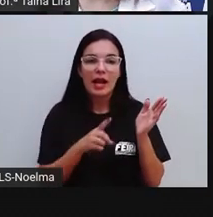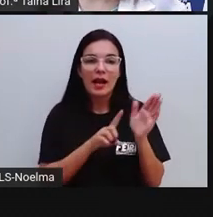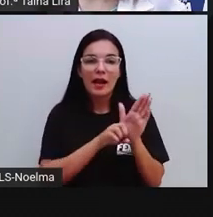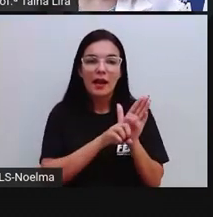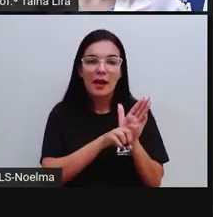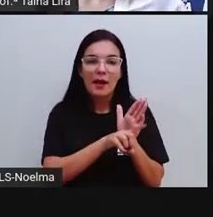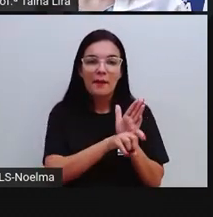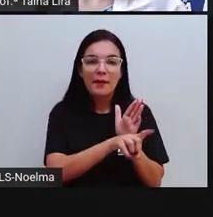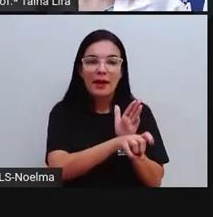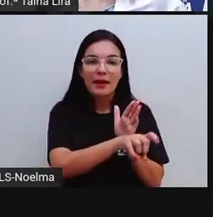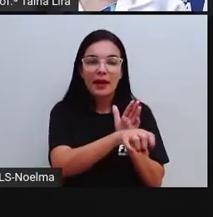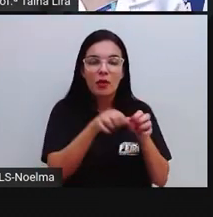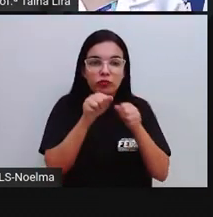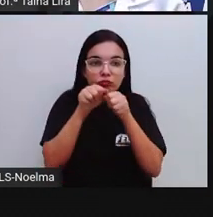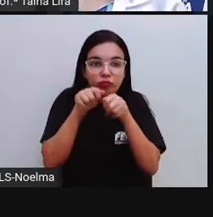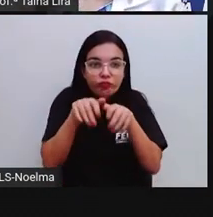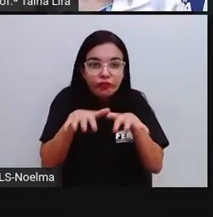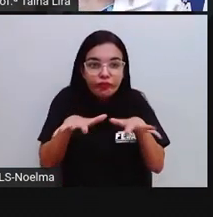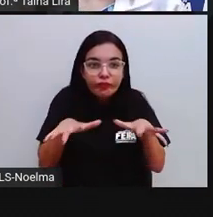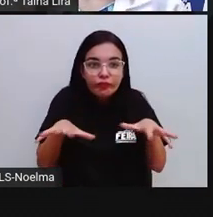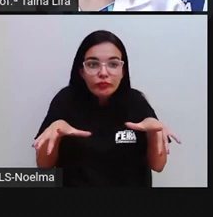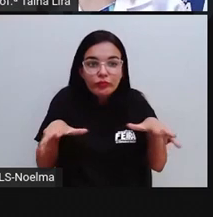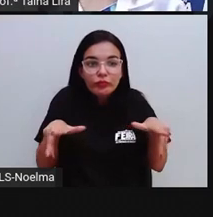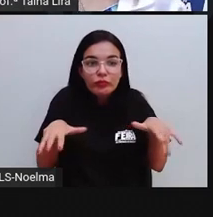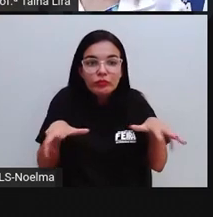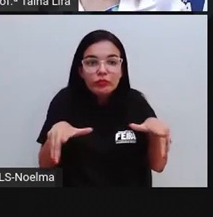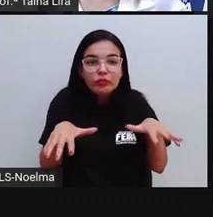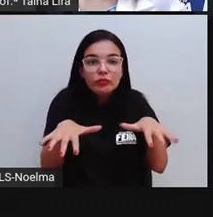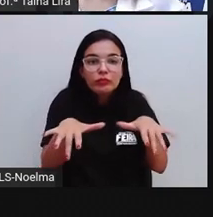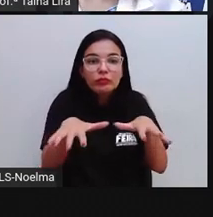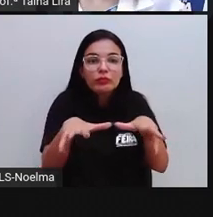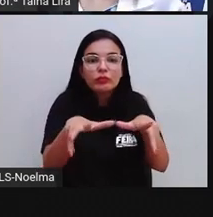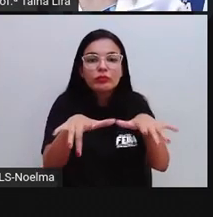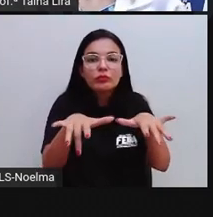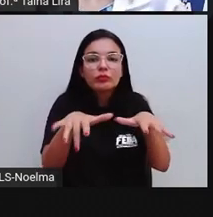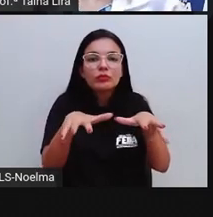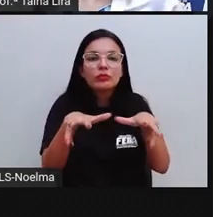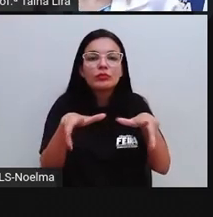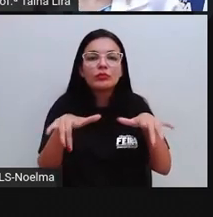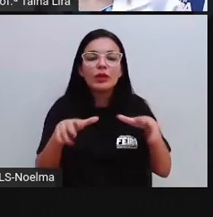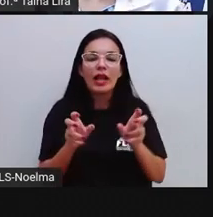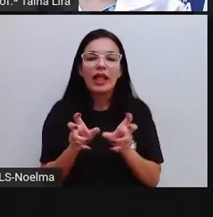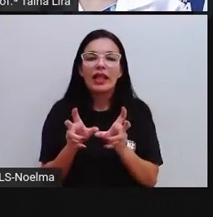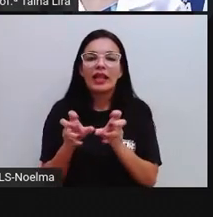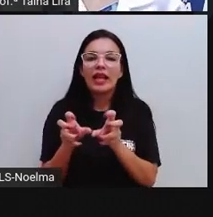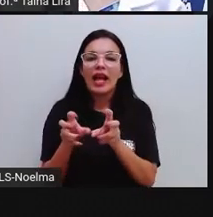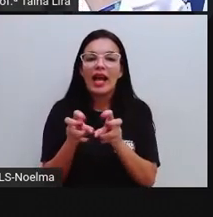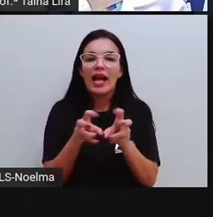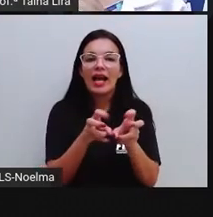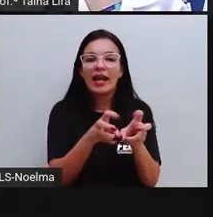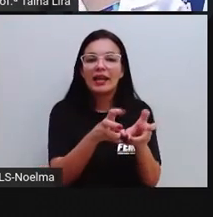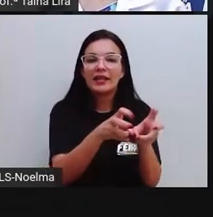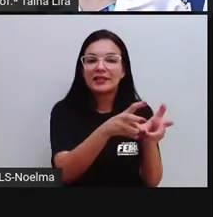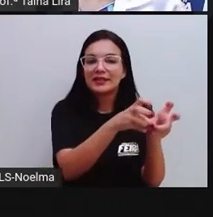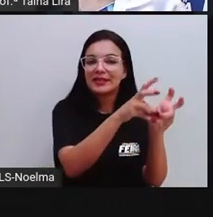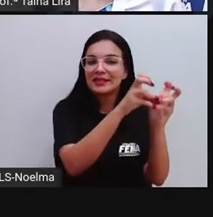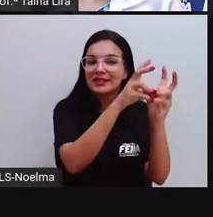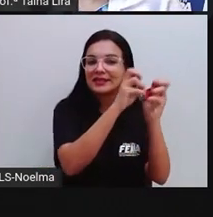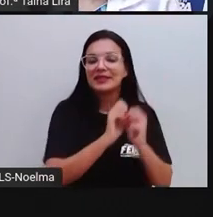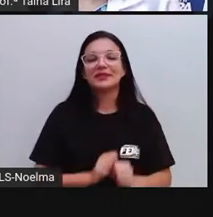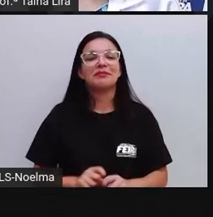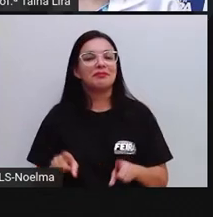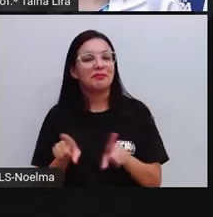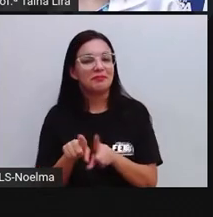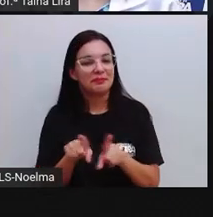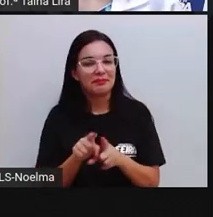polvo, né, a lagosta, a lambreta, os mariscos, enfim, são vários tipos